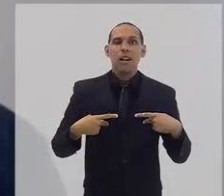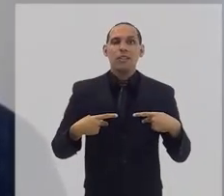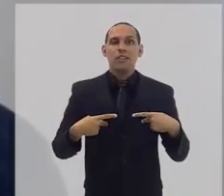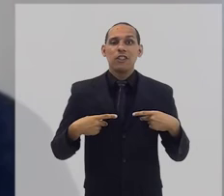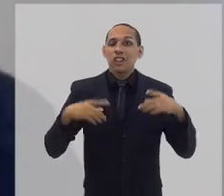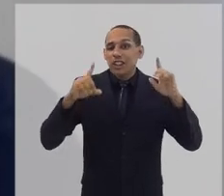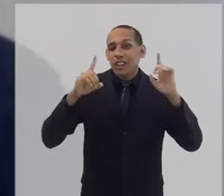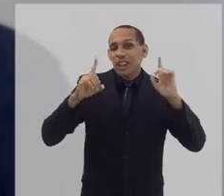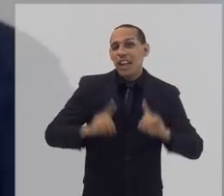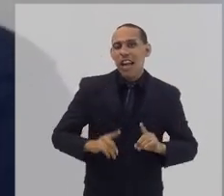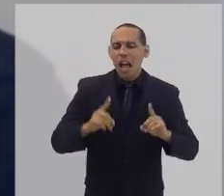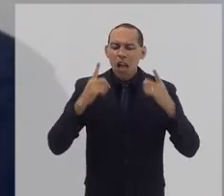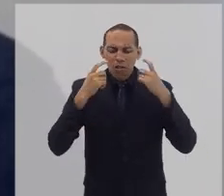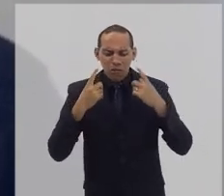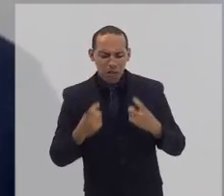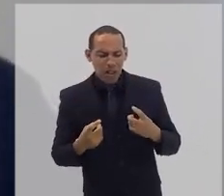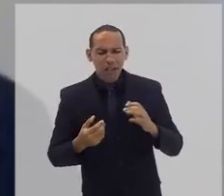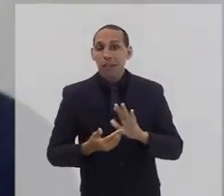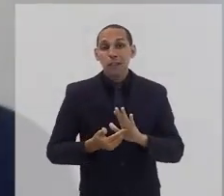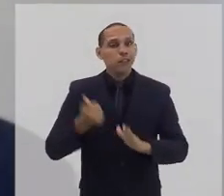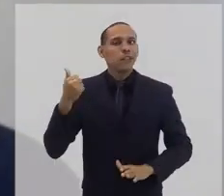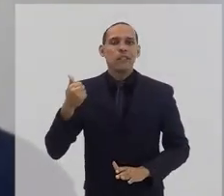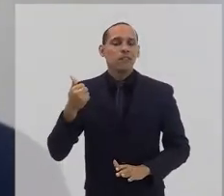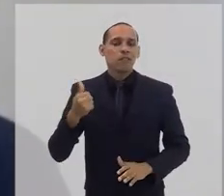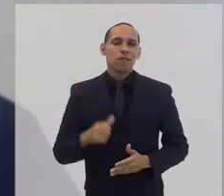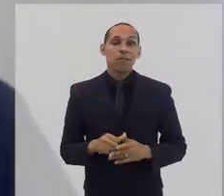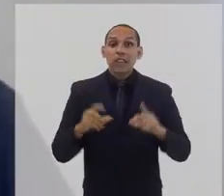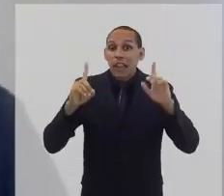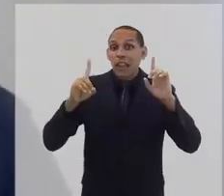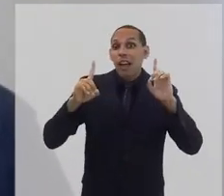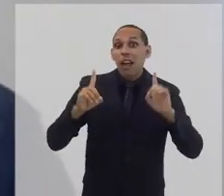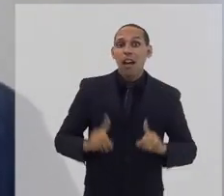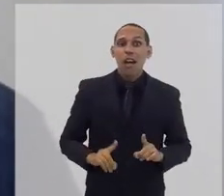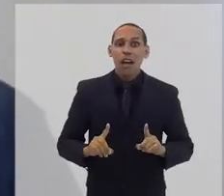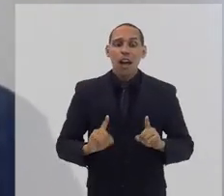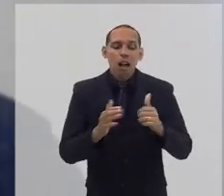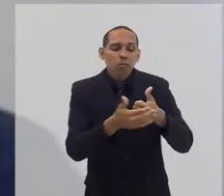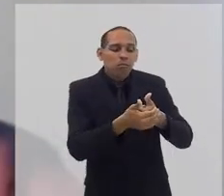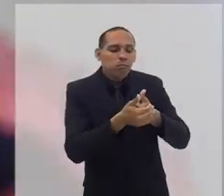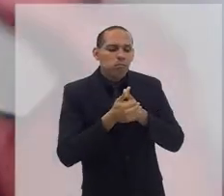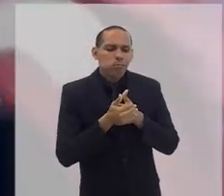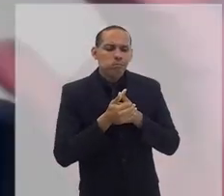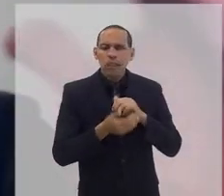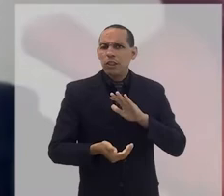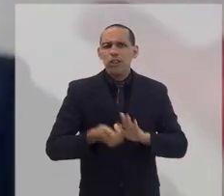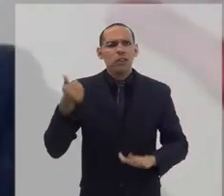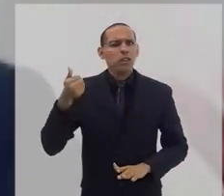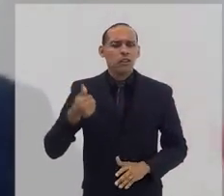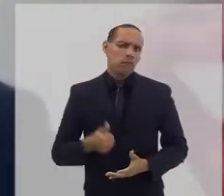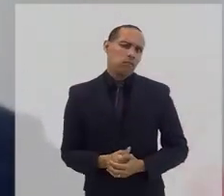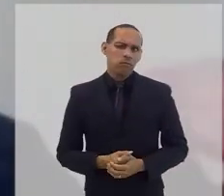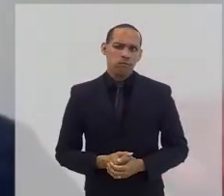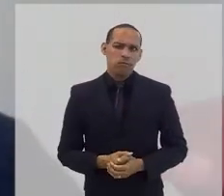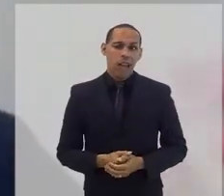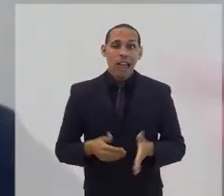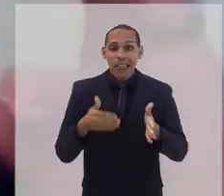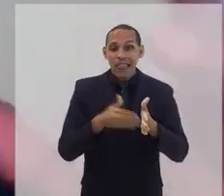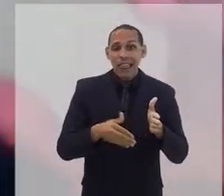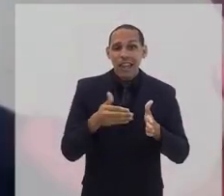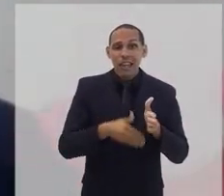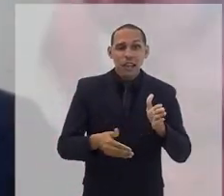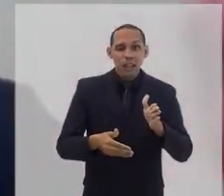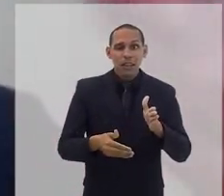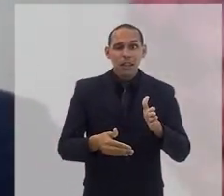o direito ao acolhimento dos nossos limites. Parece que estamos o tempo inteiro numa entrevista de emprego,